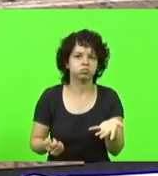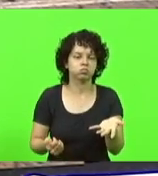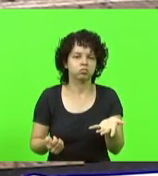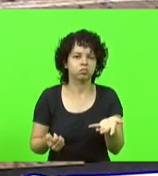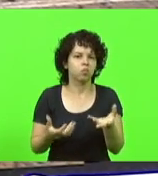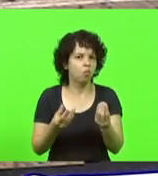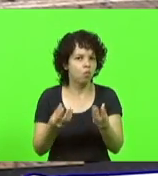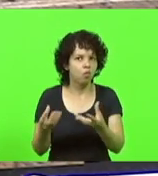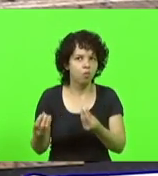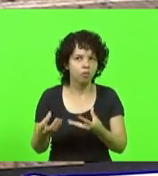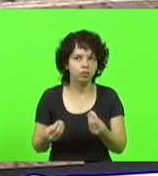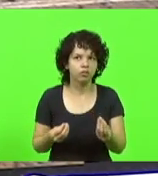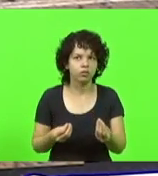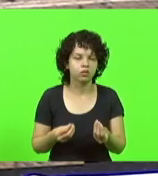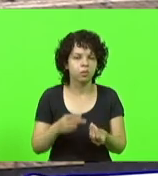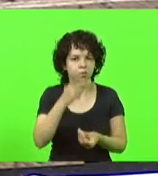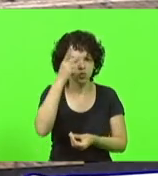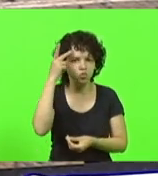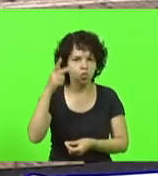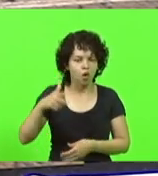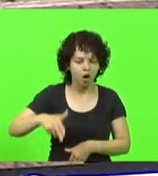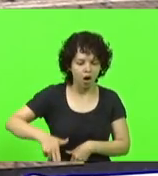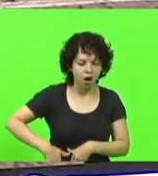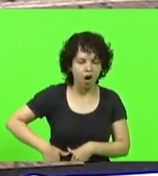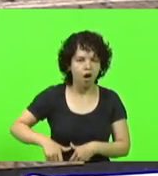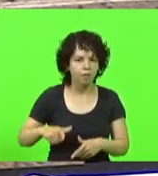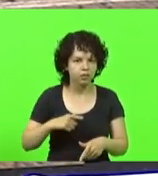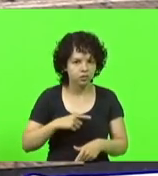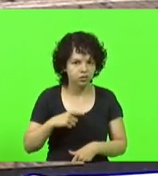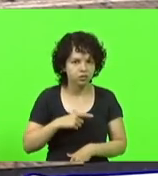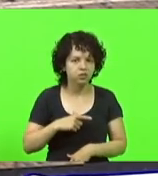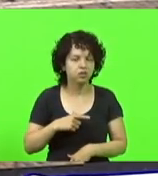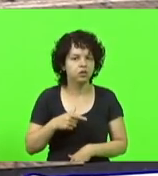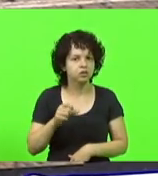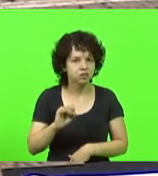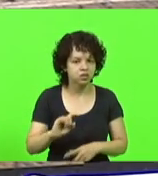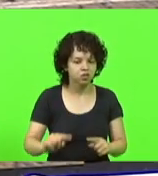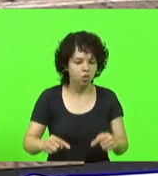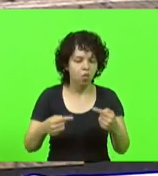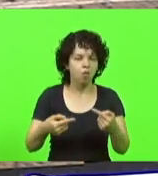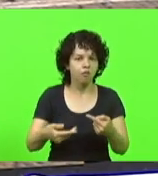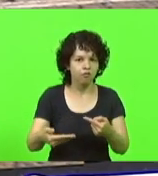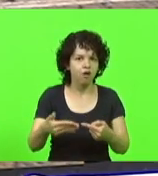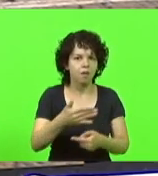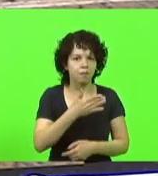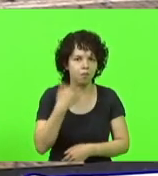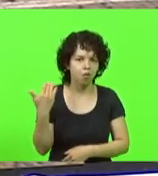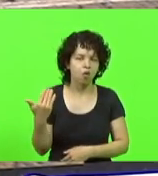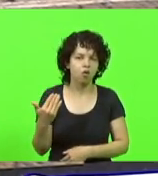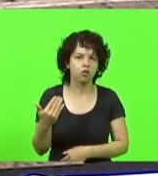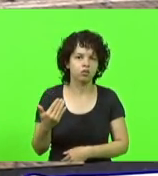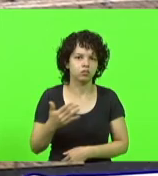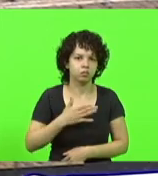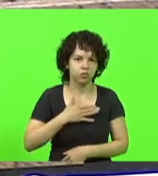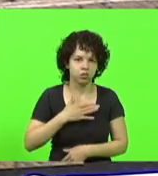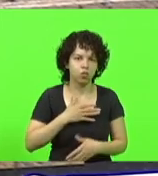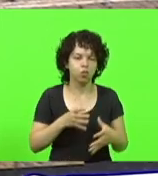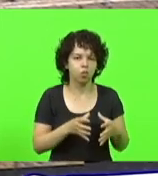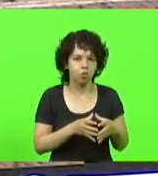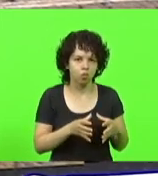que estão fortemente armadas. Se tiver um confronto, vai ter morte, como teve com a minha própria guarnição.